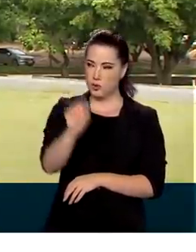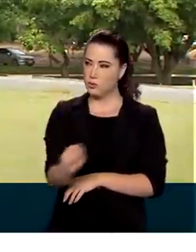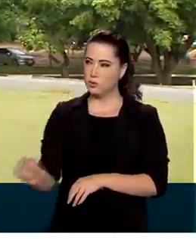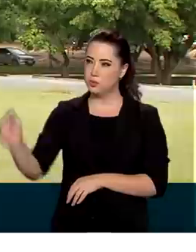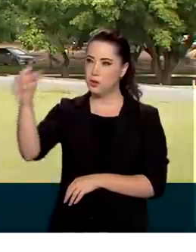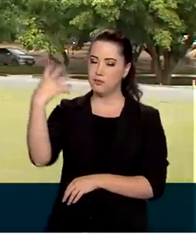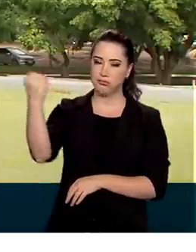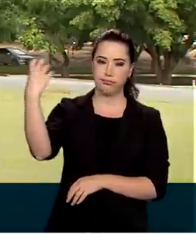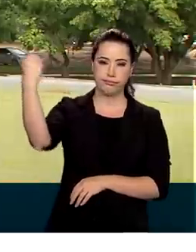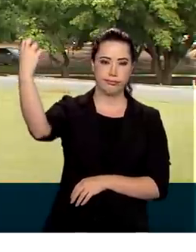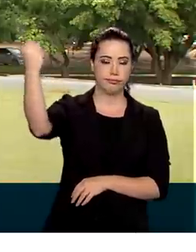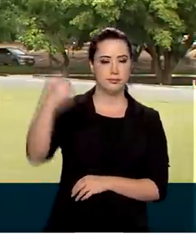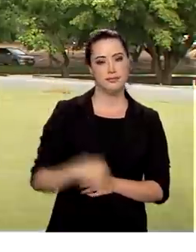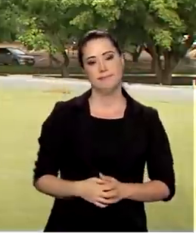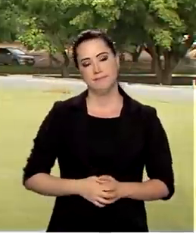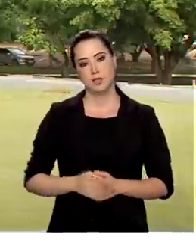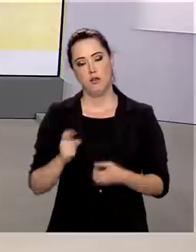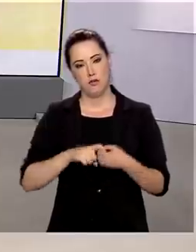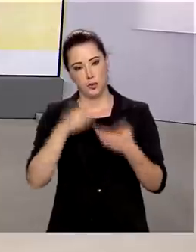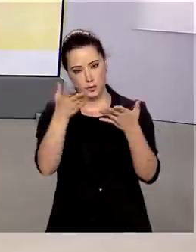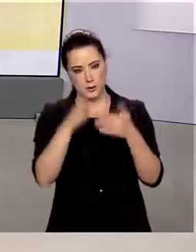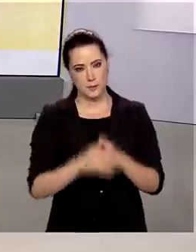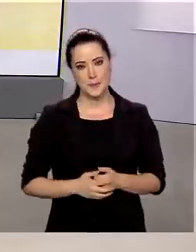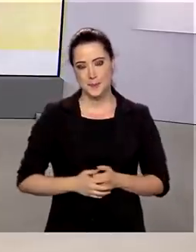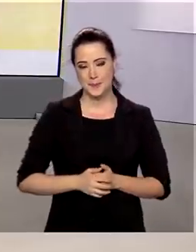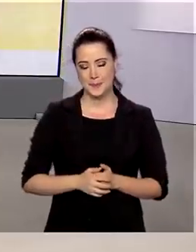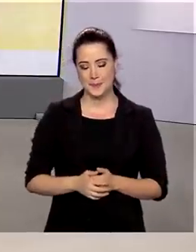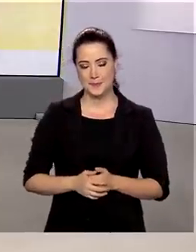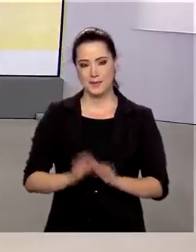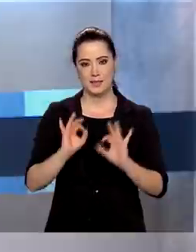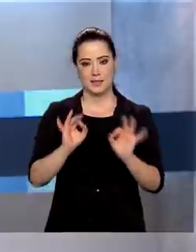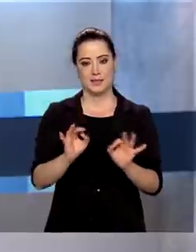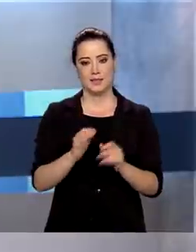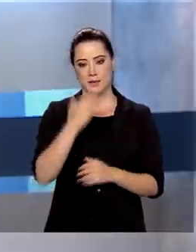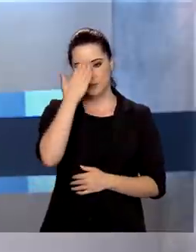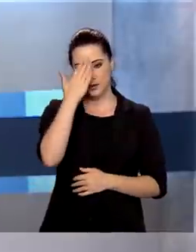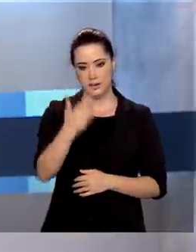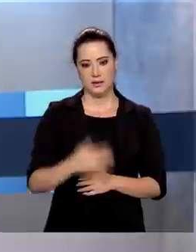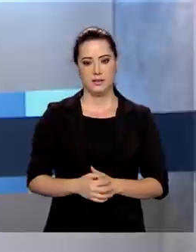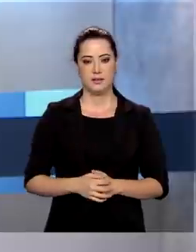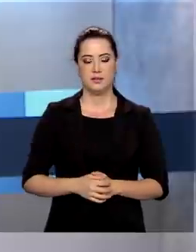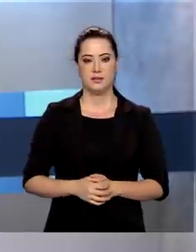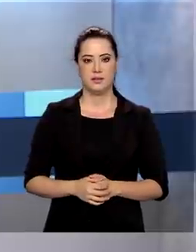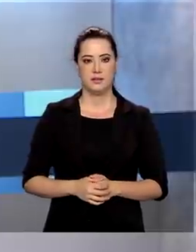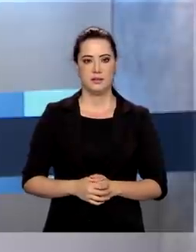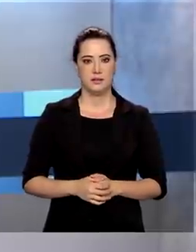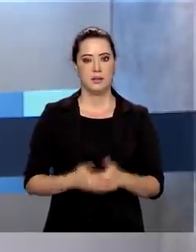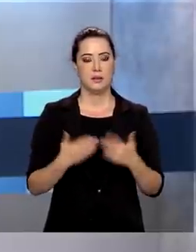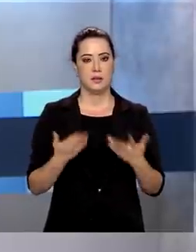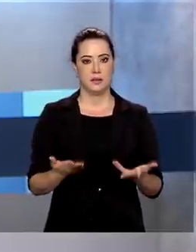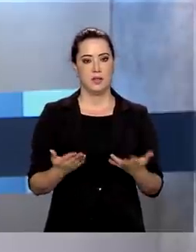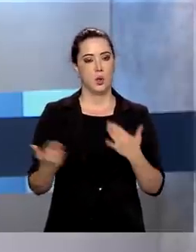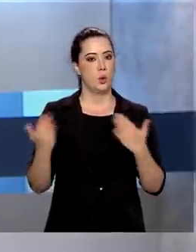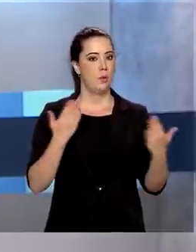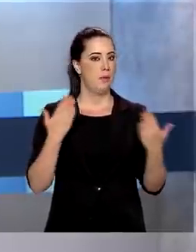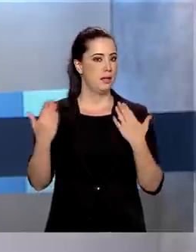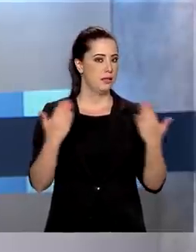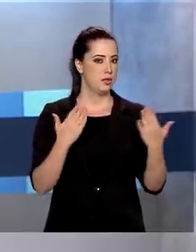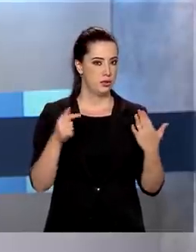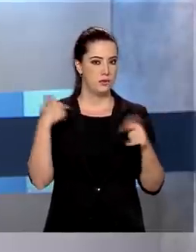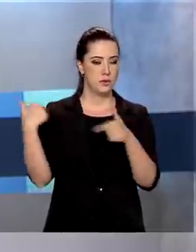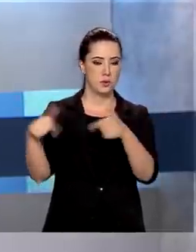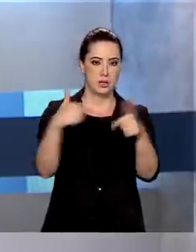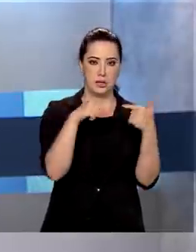brasileiros. Volto com você no estúdio, Manuela. Muito obrigada, Gabriela. E em balanço das ações do Ministério da